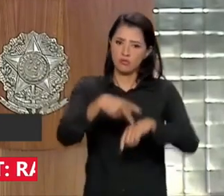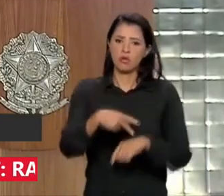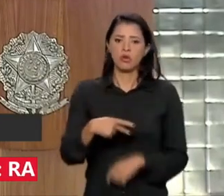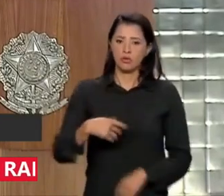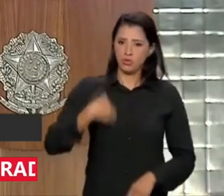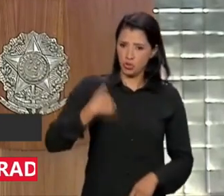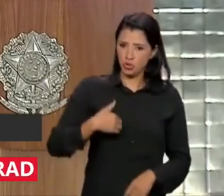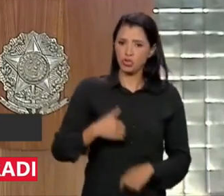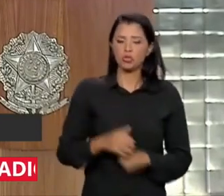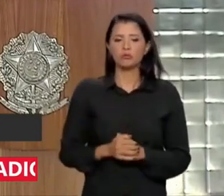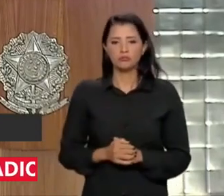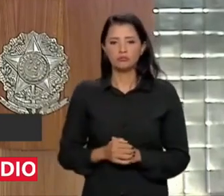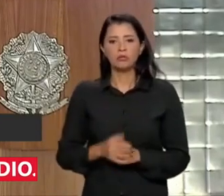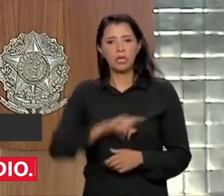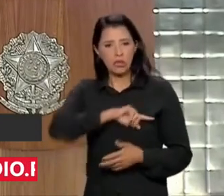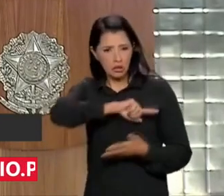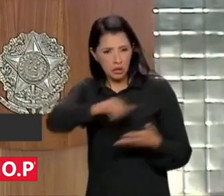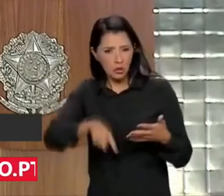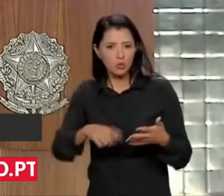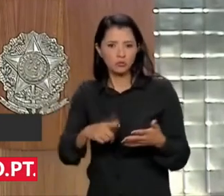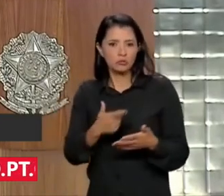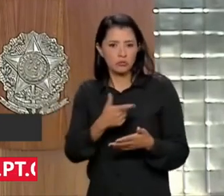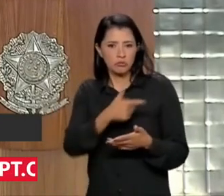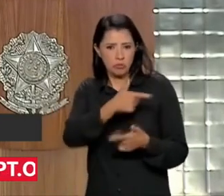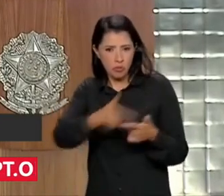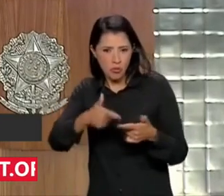e vencermos as questões técnicas